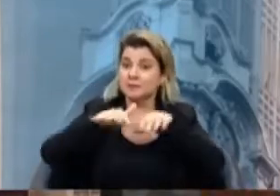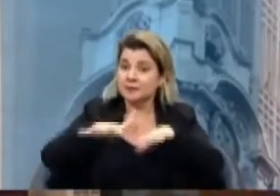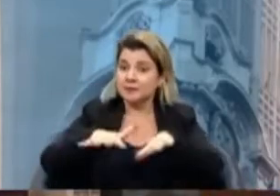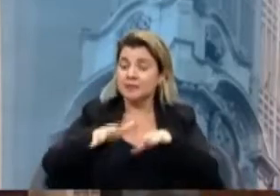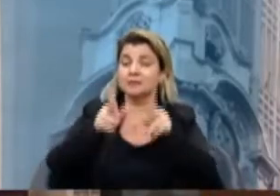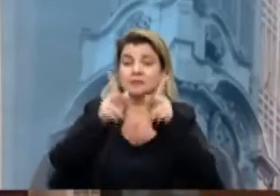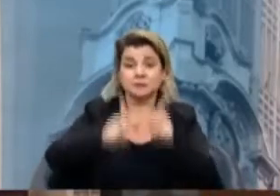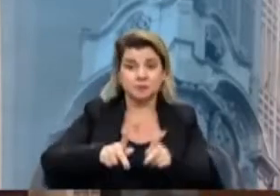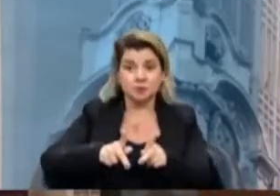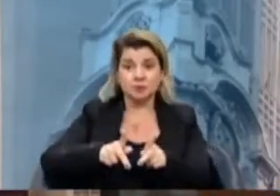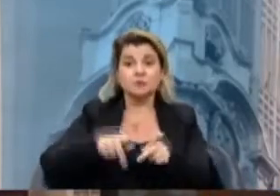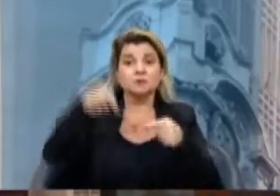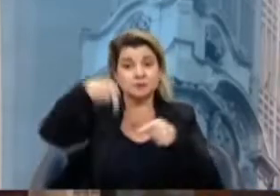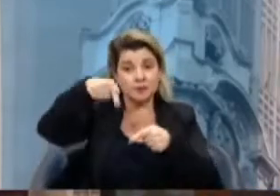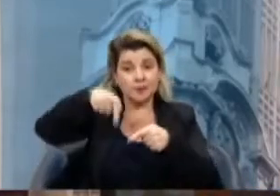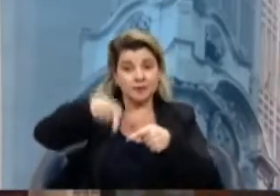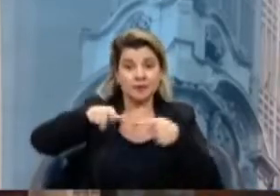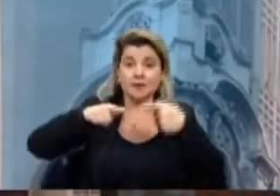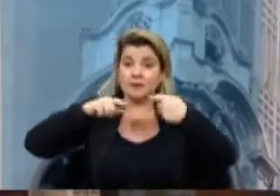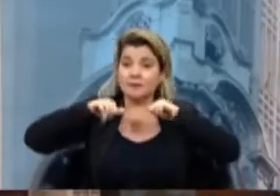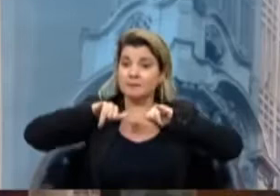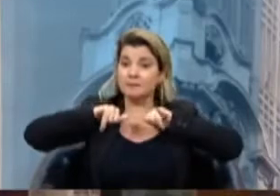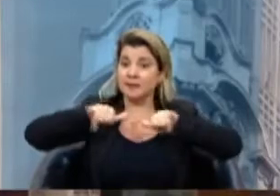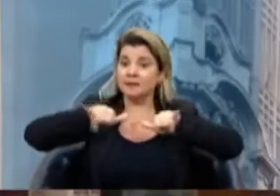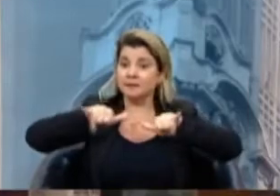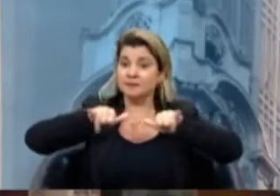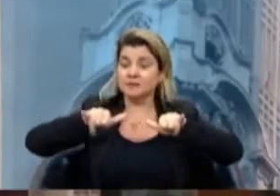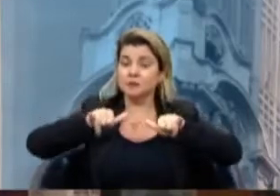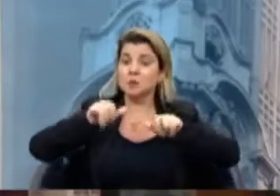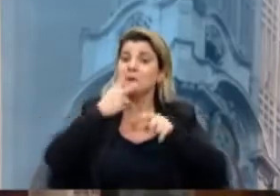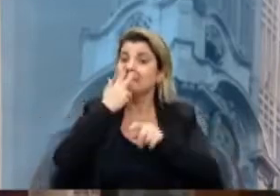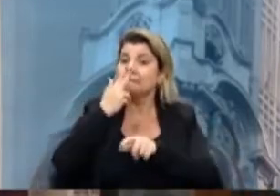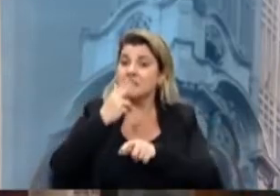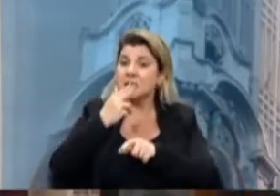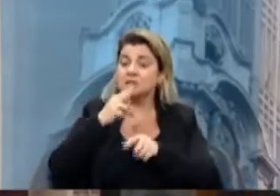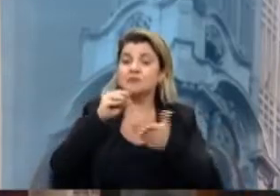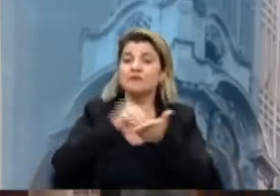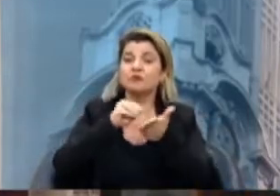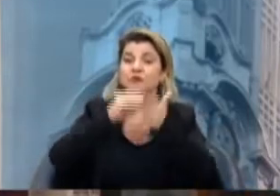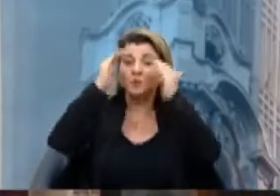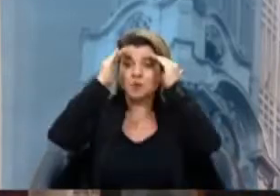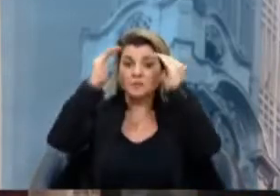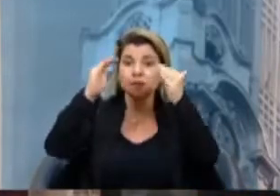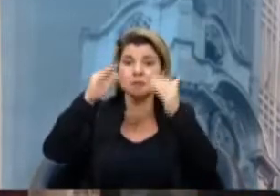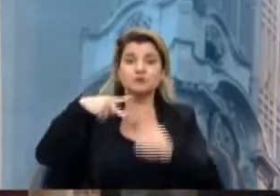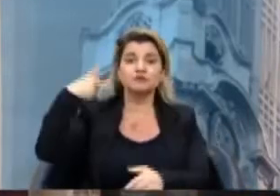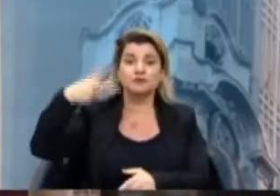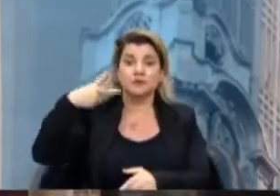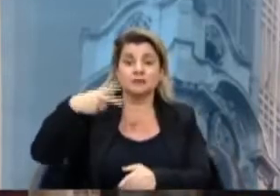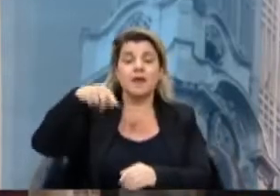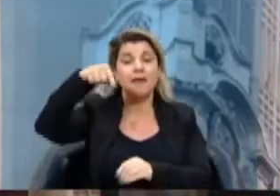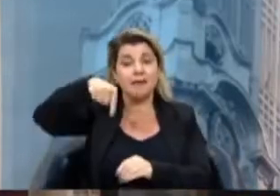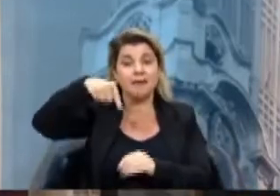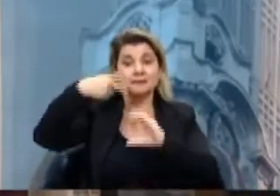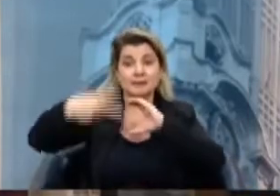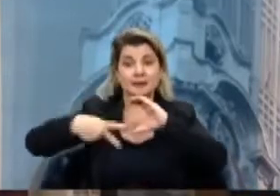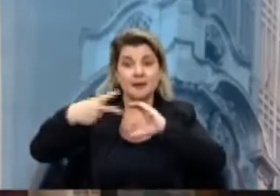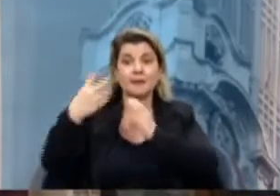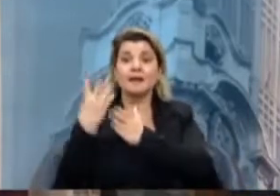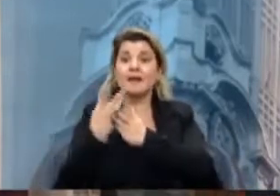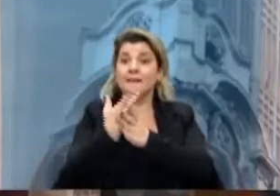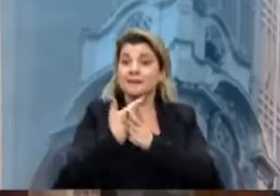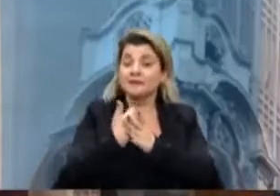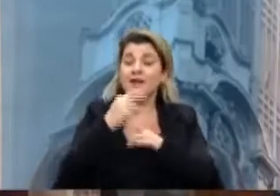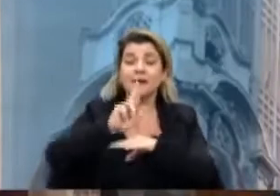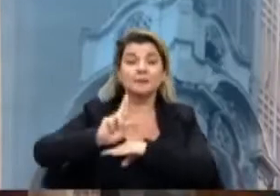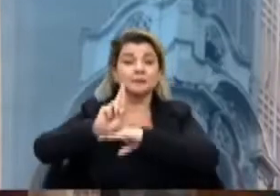que estão aqui se manifestando, mesmo desrespeitando vereadores. Essa Câmara é plural, essa Câmara é